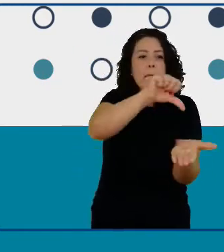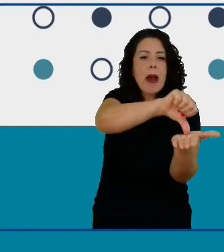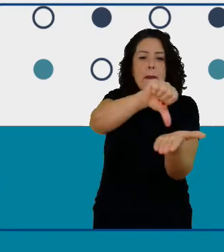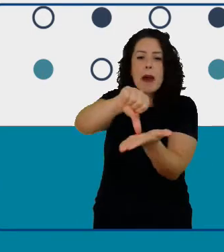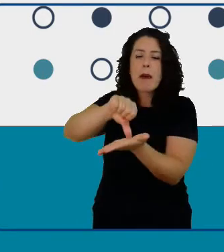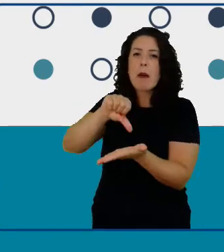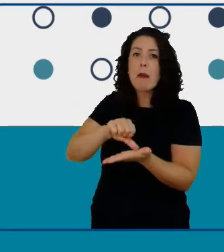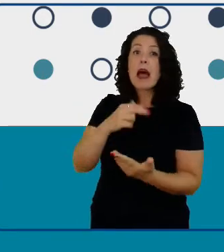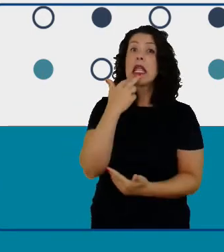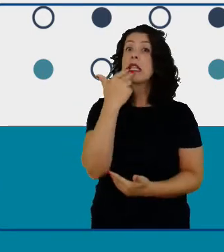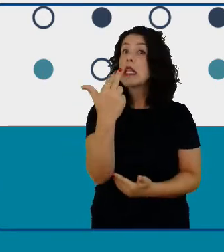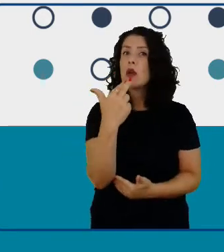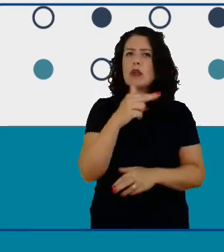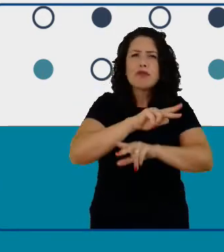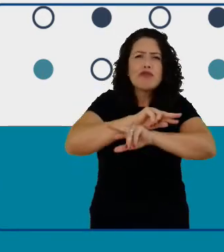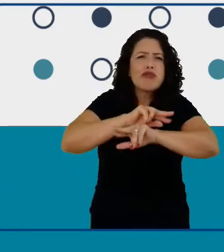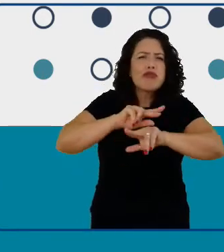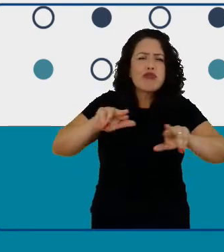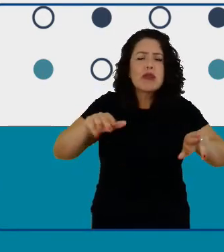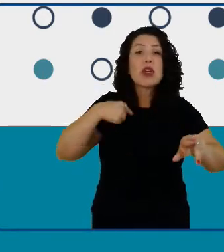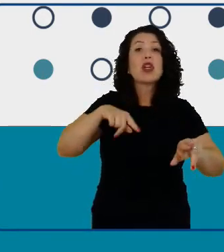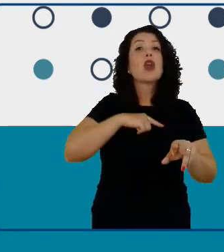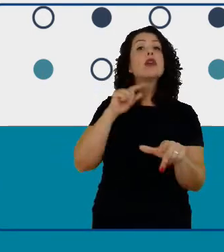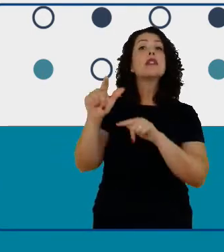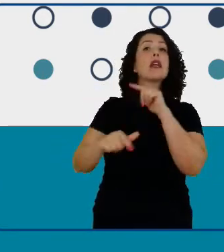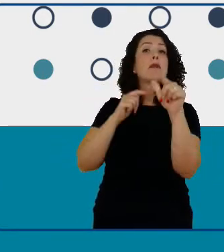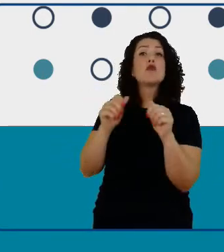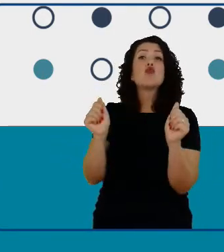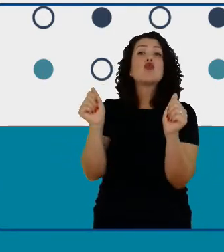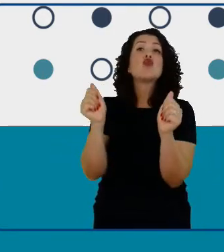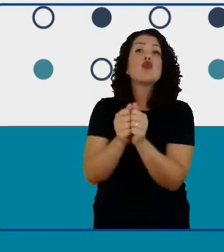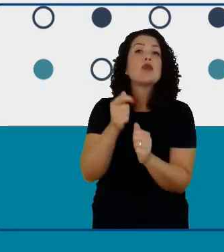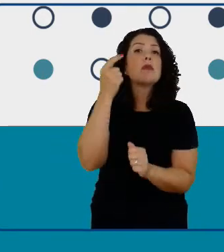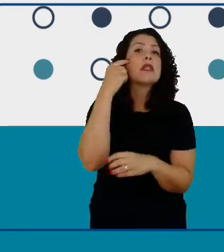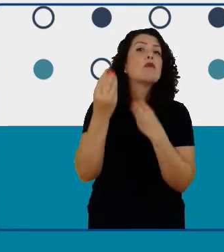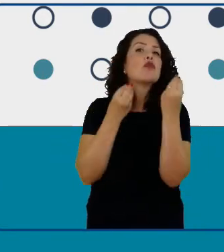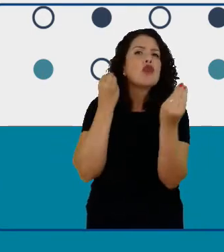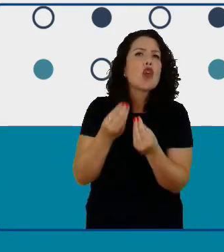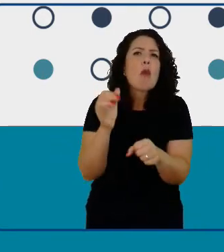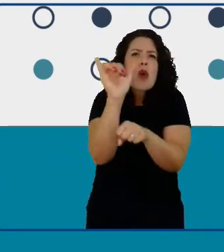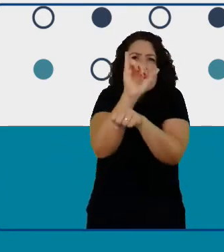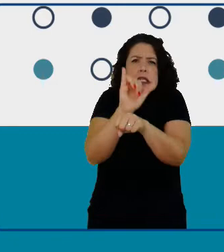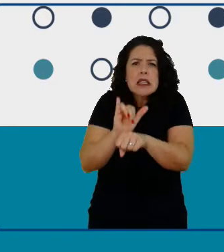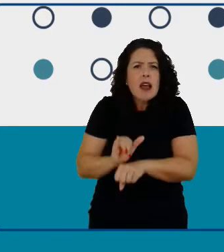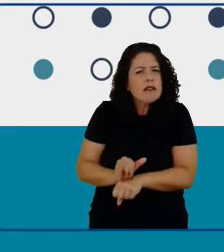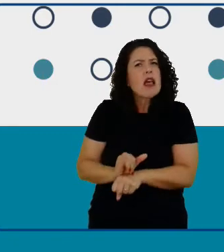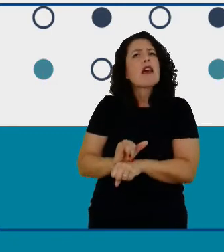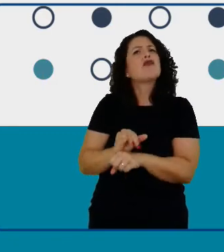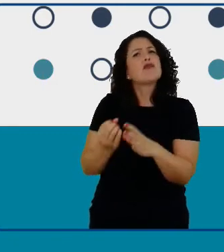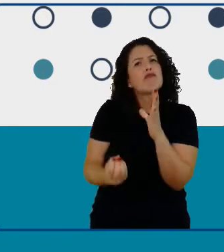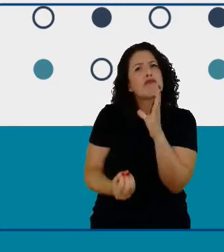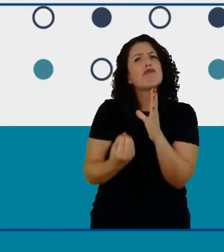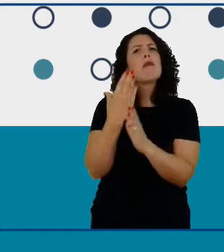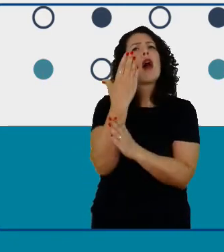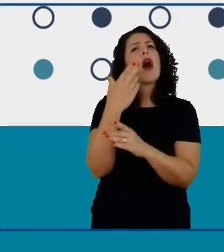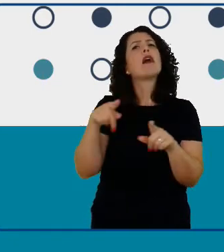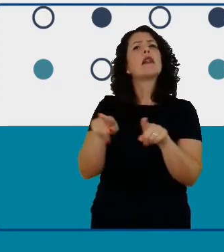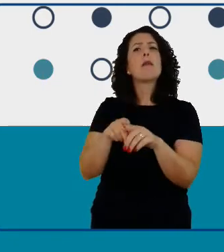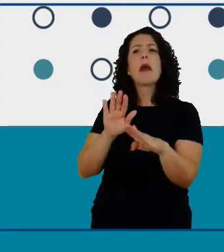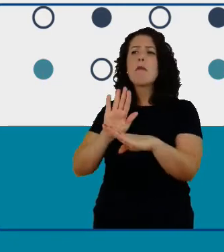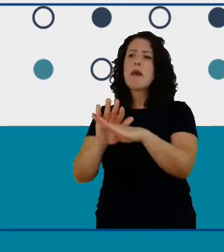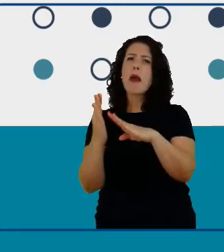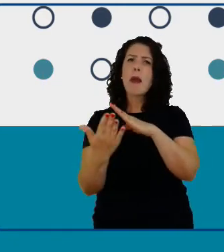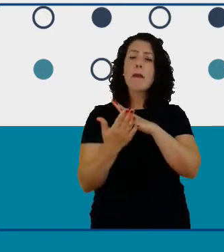juntos para desenvolver recursos e colaborações e a gente coloca a tradução em